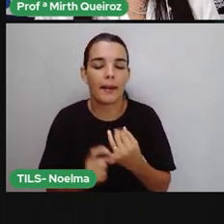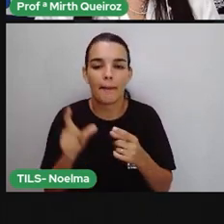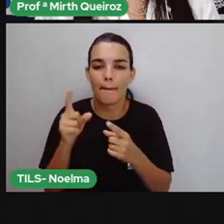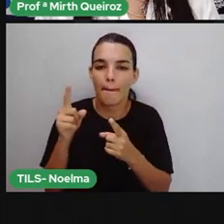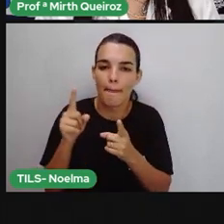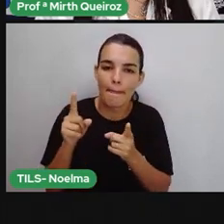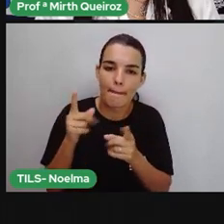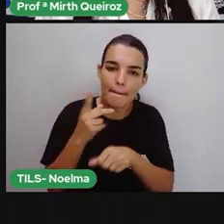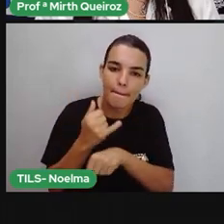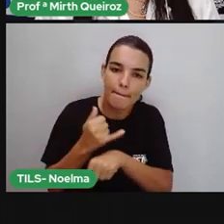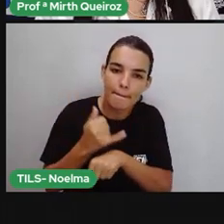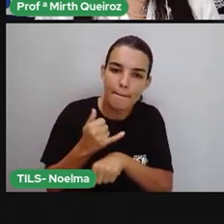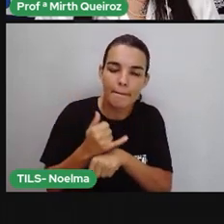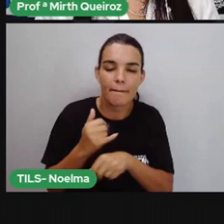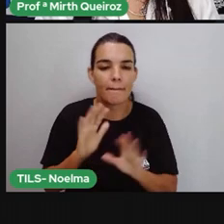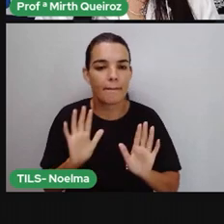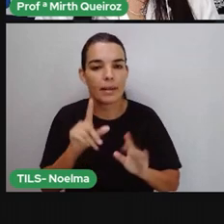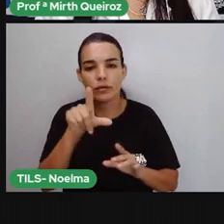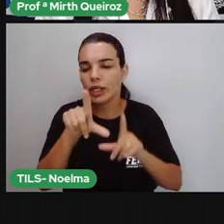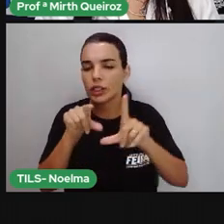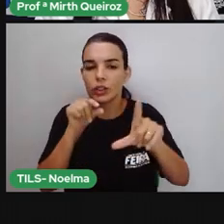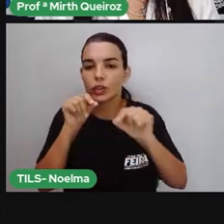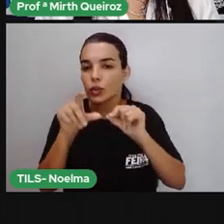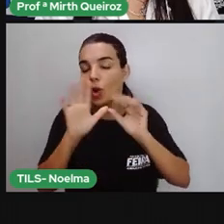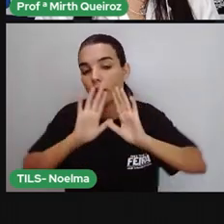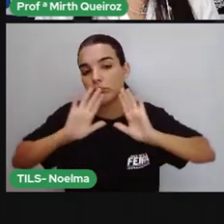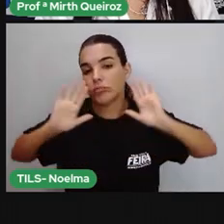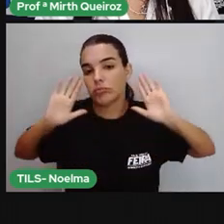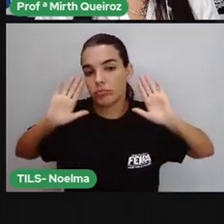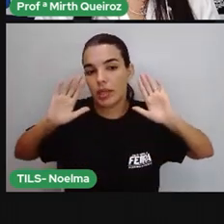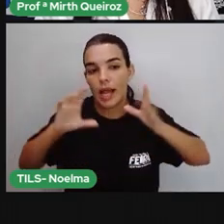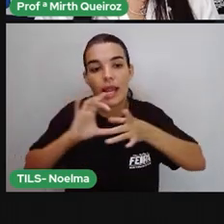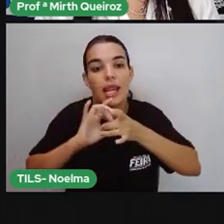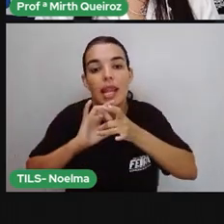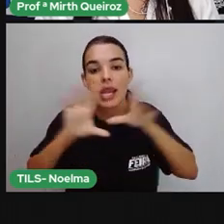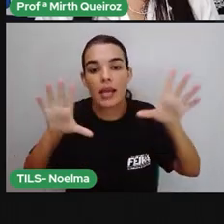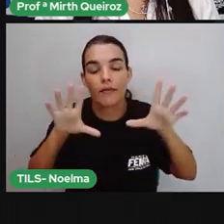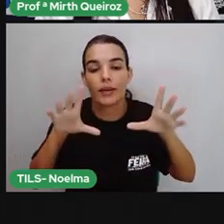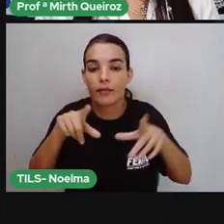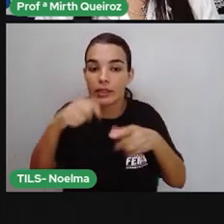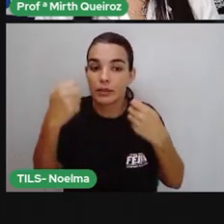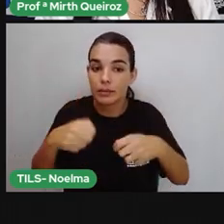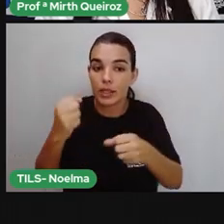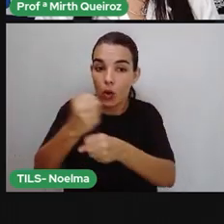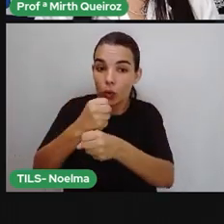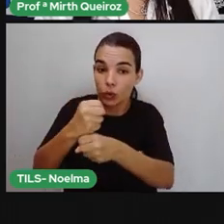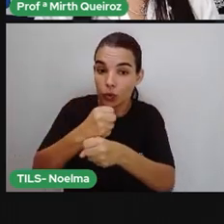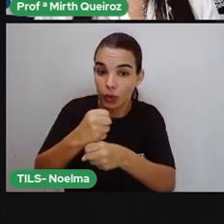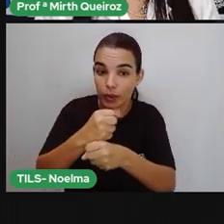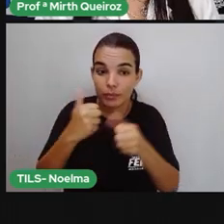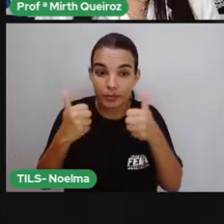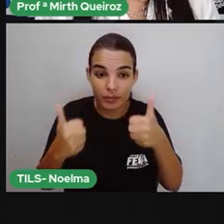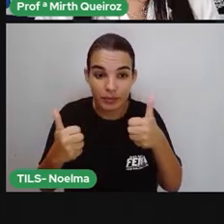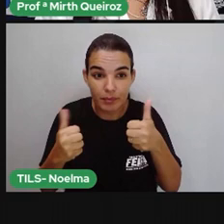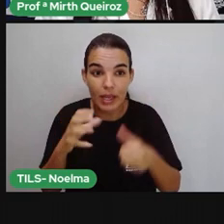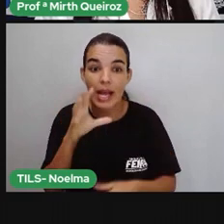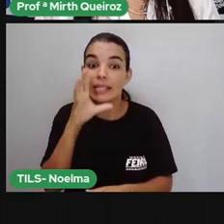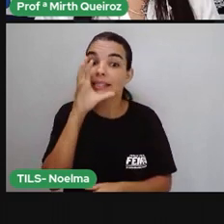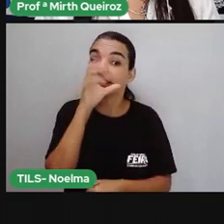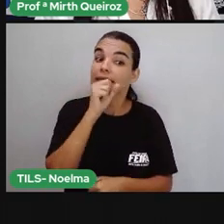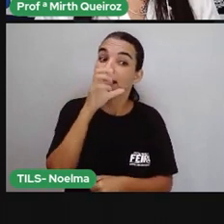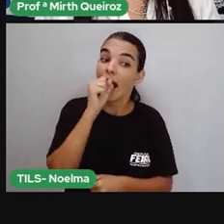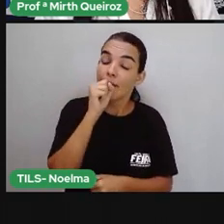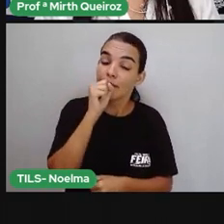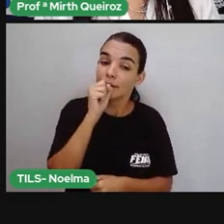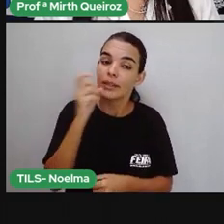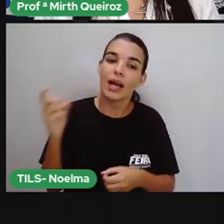vão escolher os materiais que vocês vão utilizar para construir essa maquete. E no sábado, aí